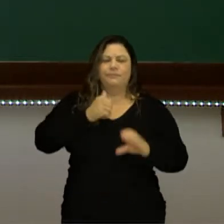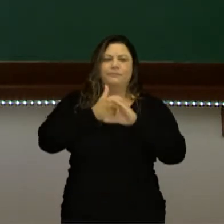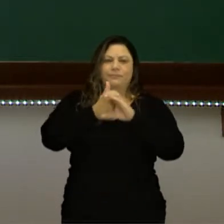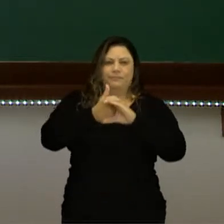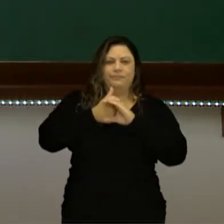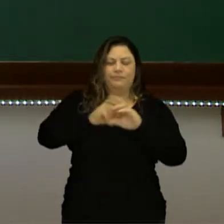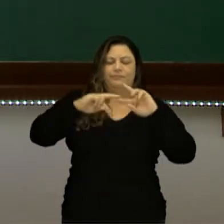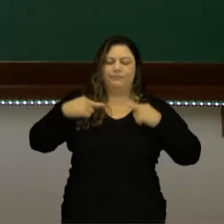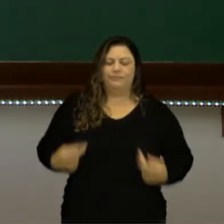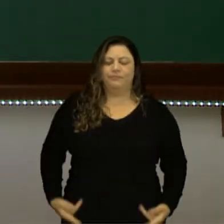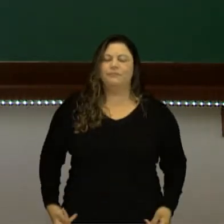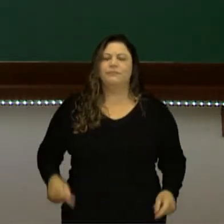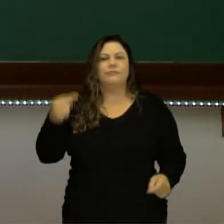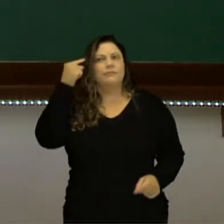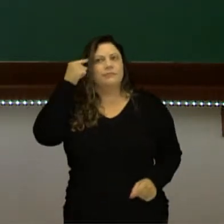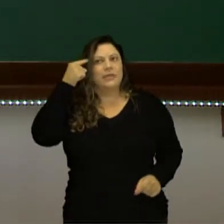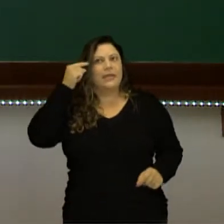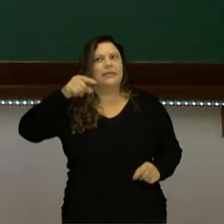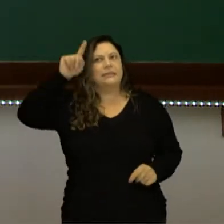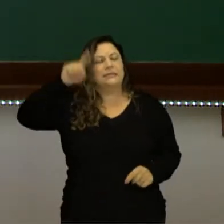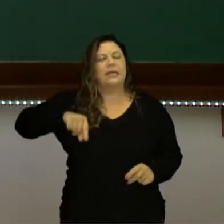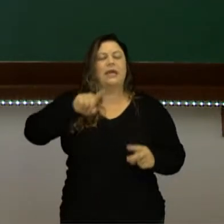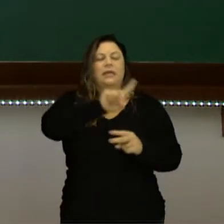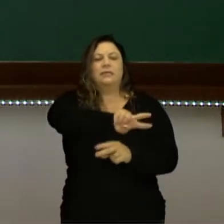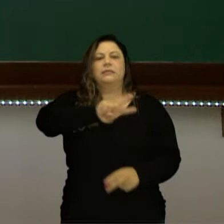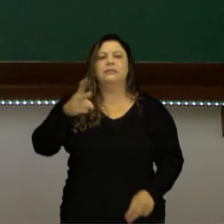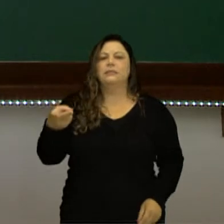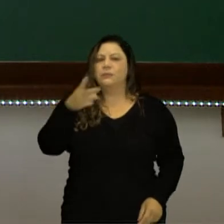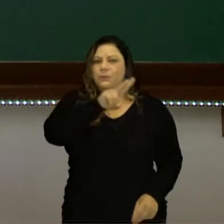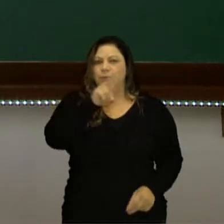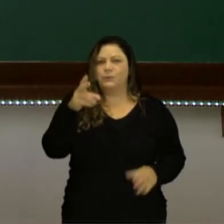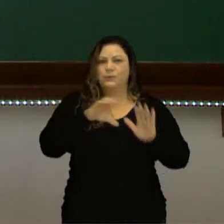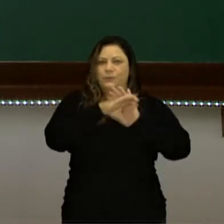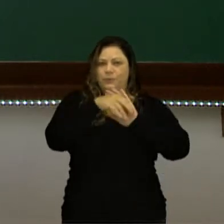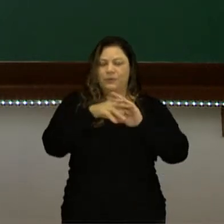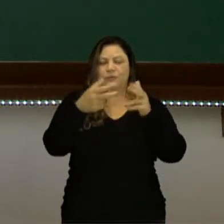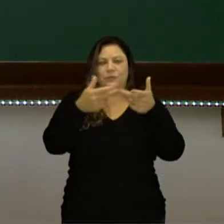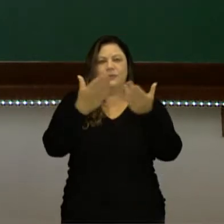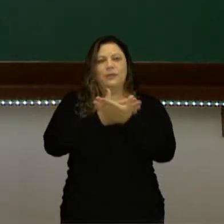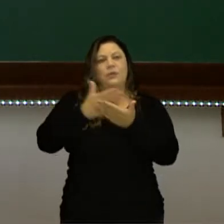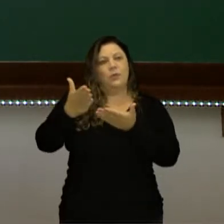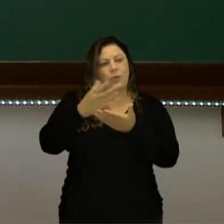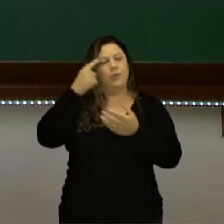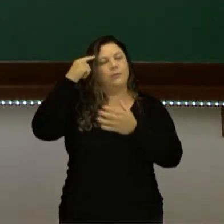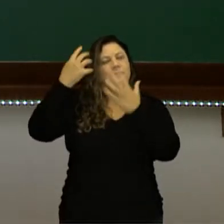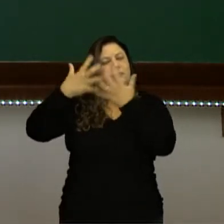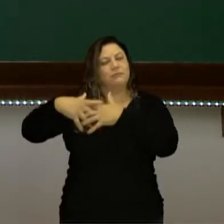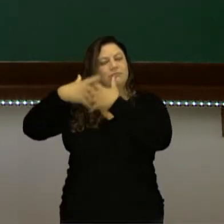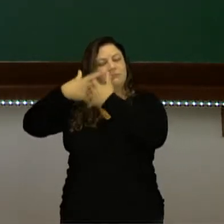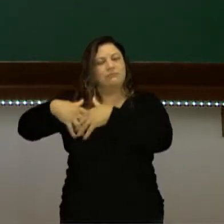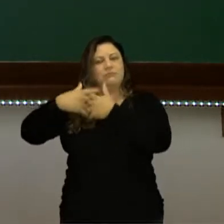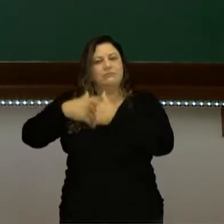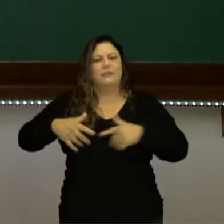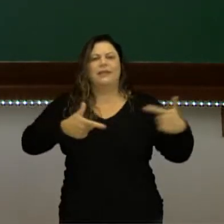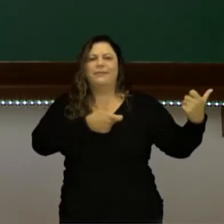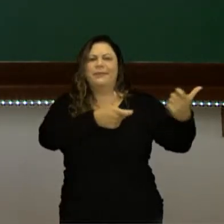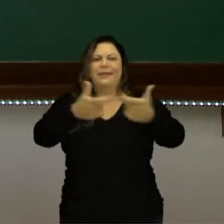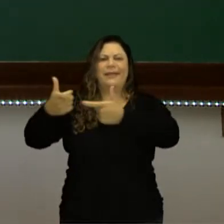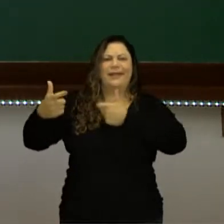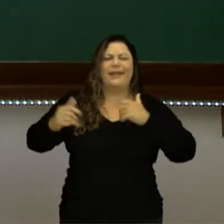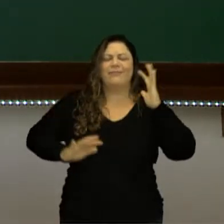humanista. Pensar essas duas concepções. Quero começar aqui com uma reflexão. Guerras,